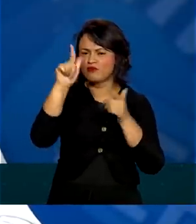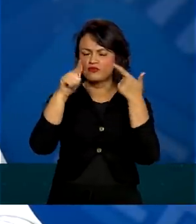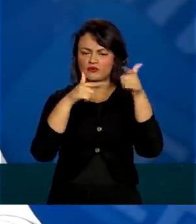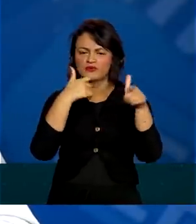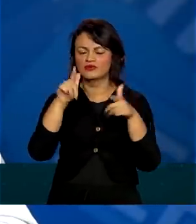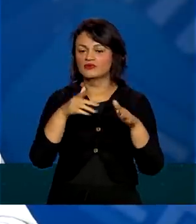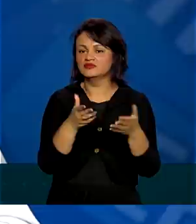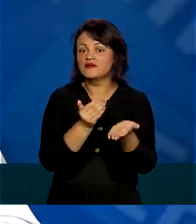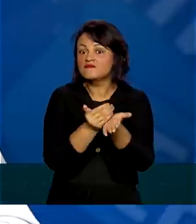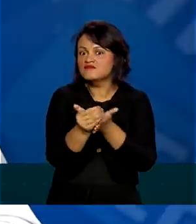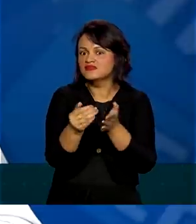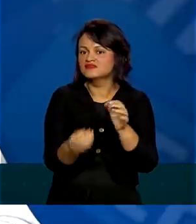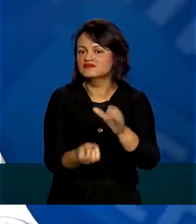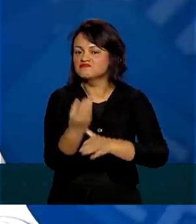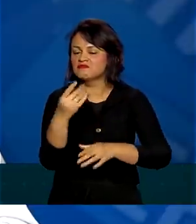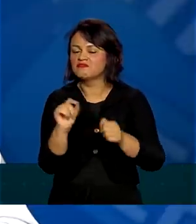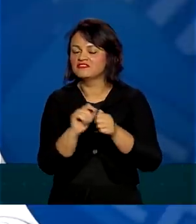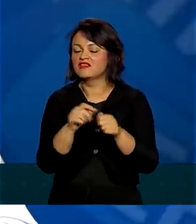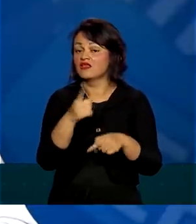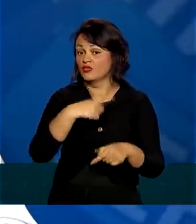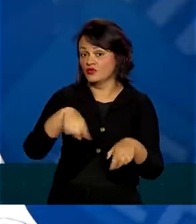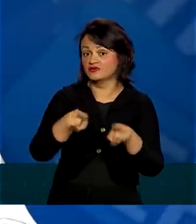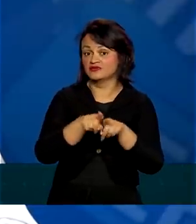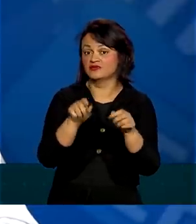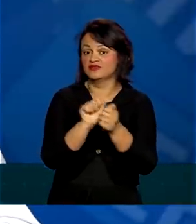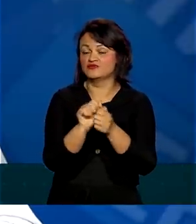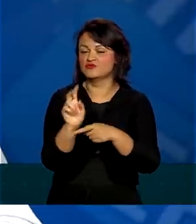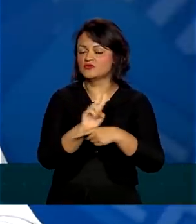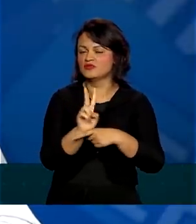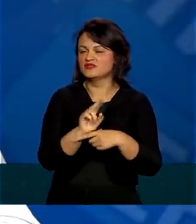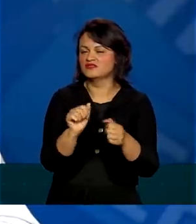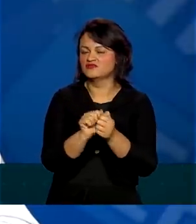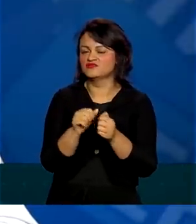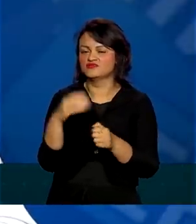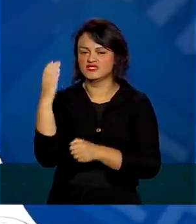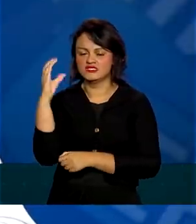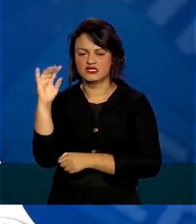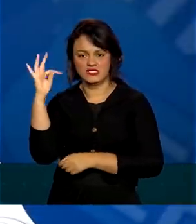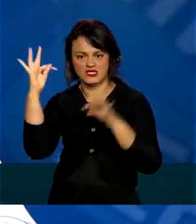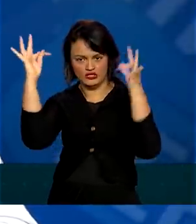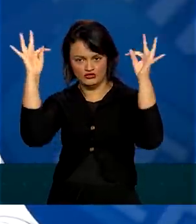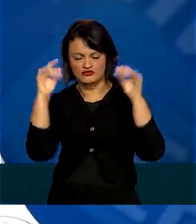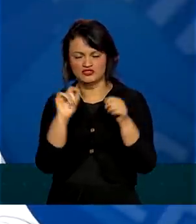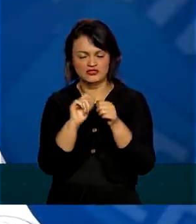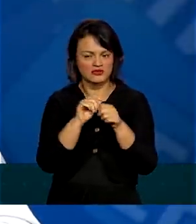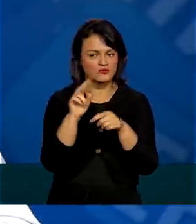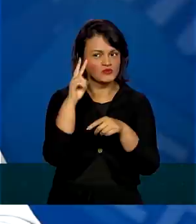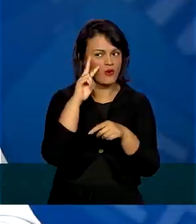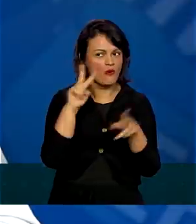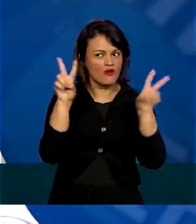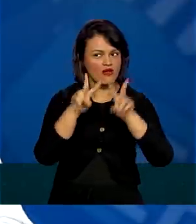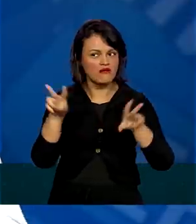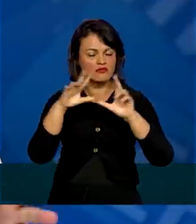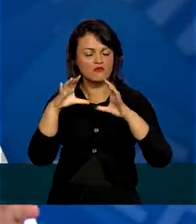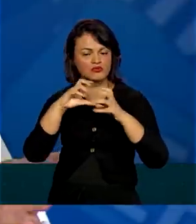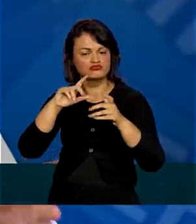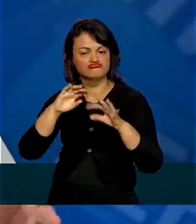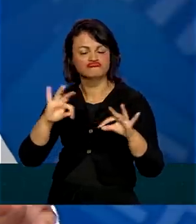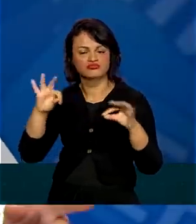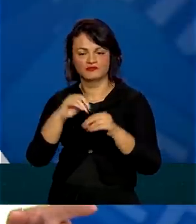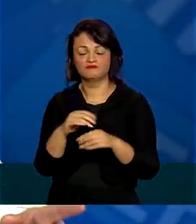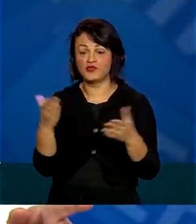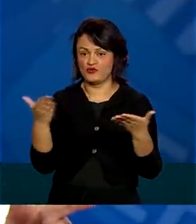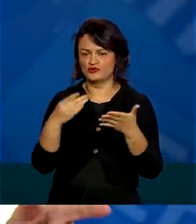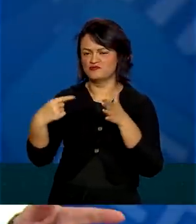andamento. Nós estamos monitorando, junto com o Ministério de Ciência e Tecnologia, o que está acontecendo no mundo. Hoje me